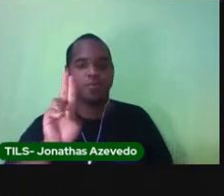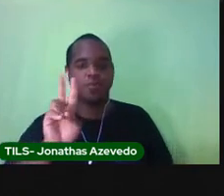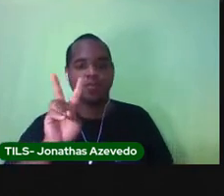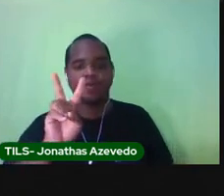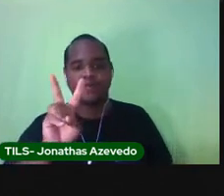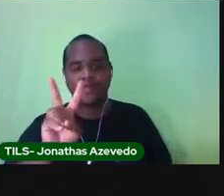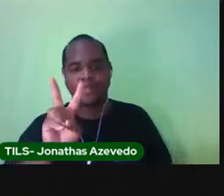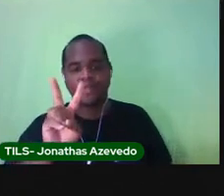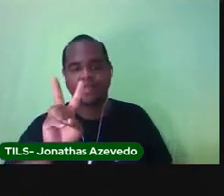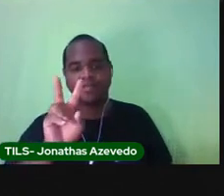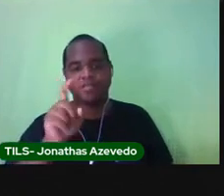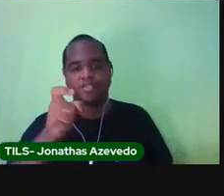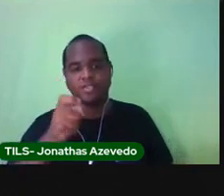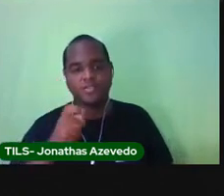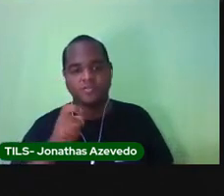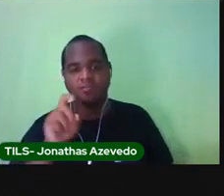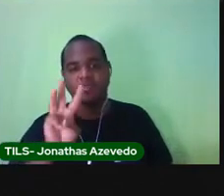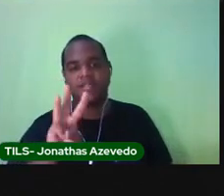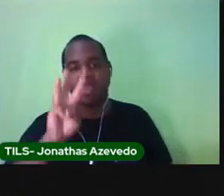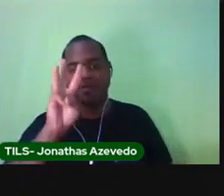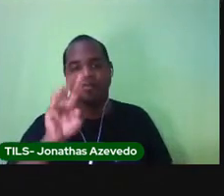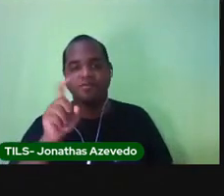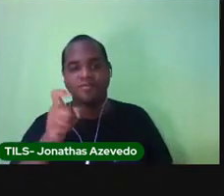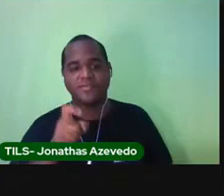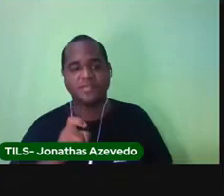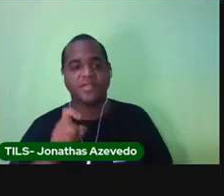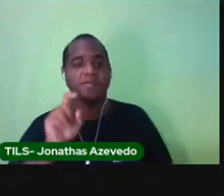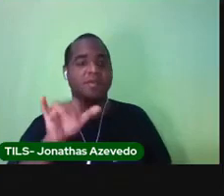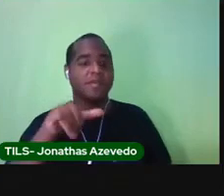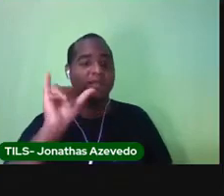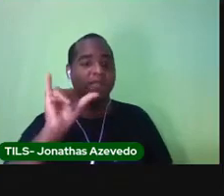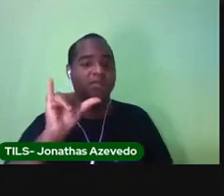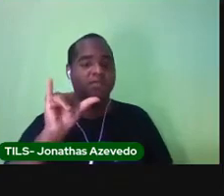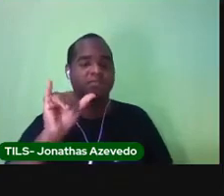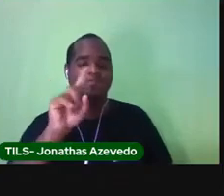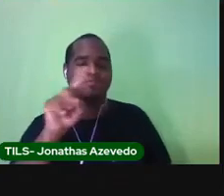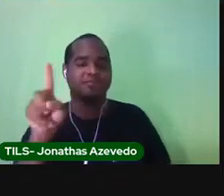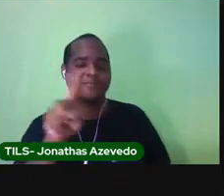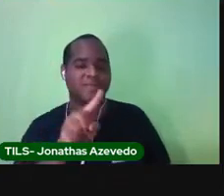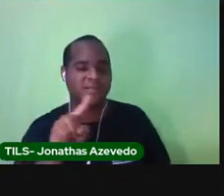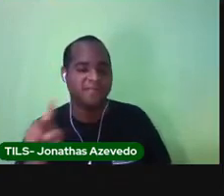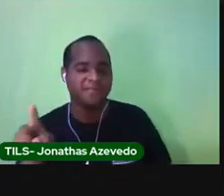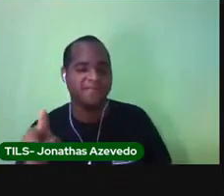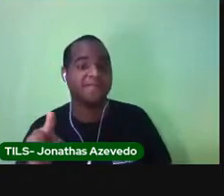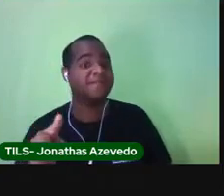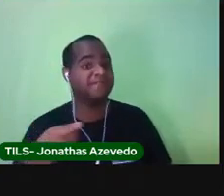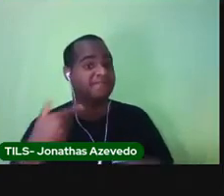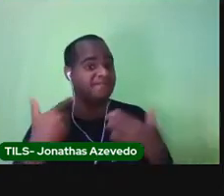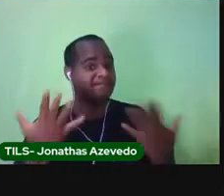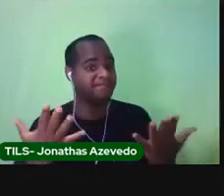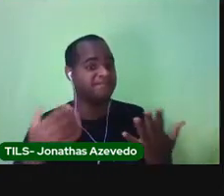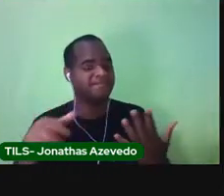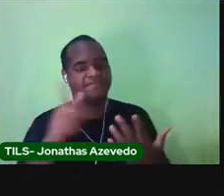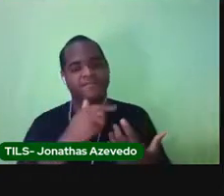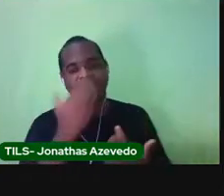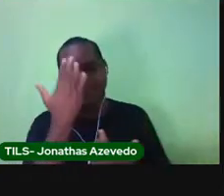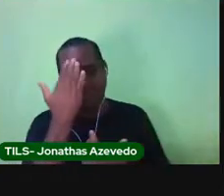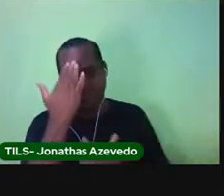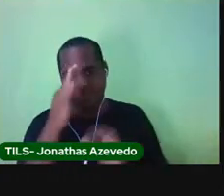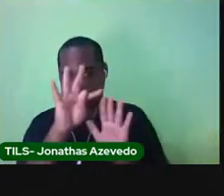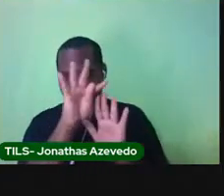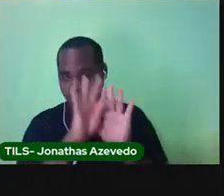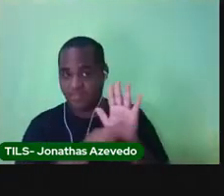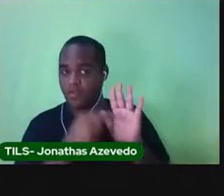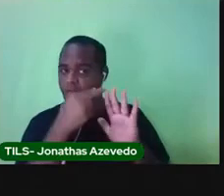U V W X Y E Z Então você vai lá no texto